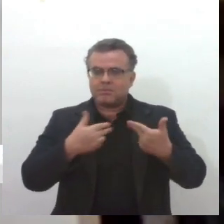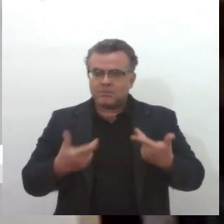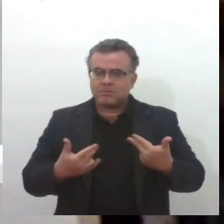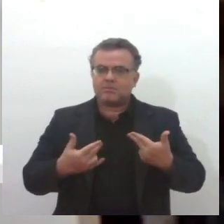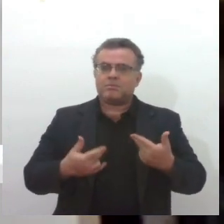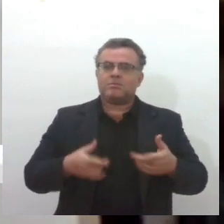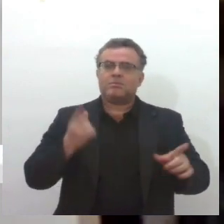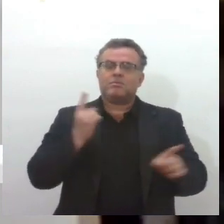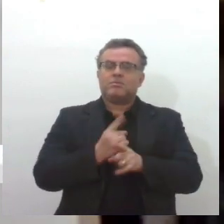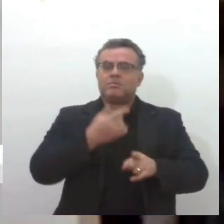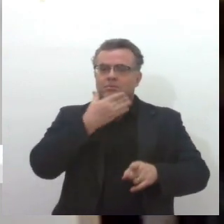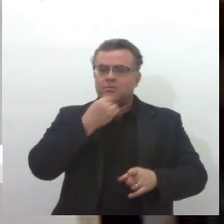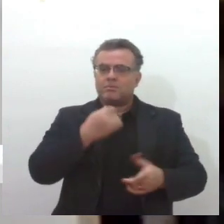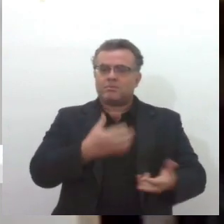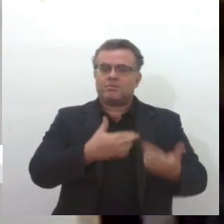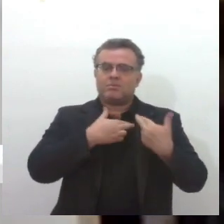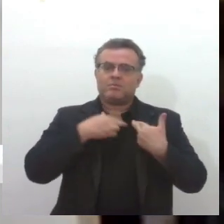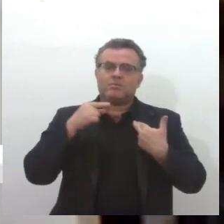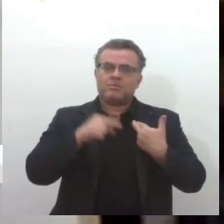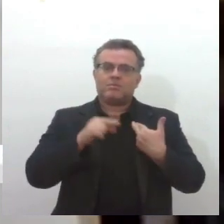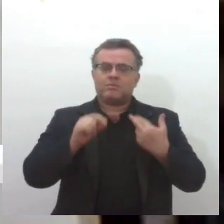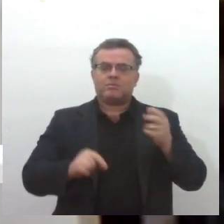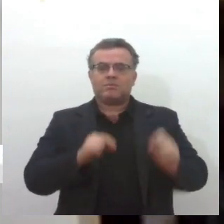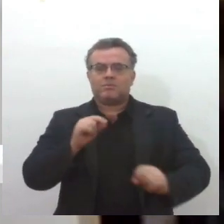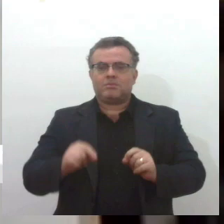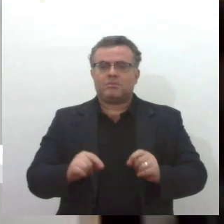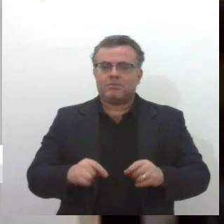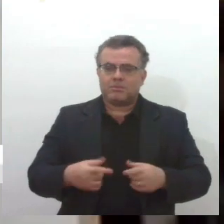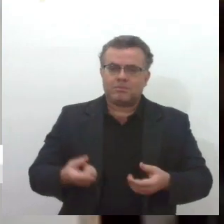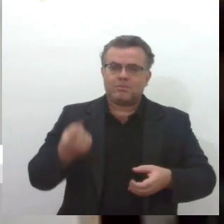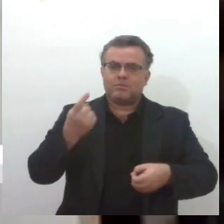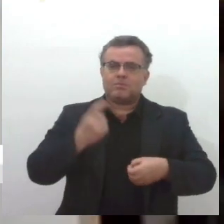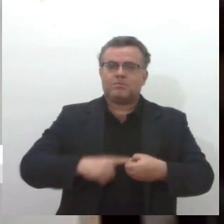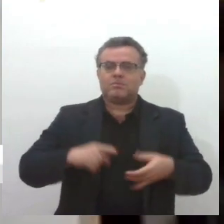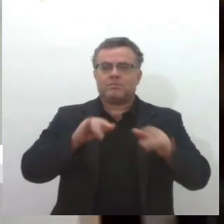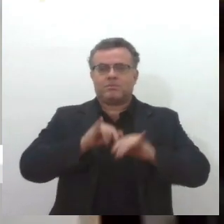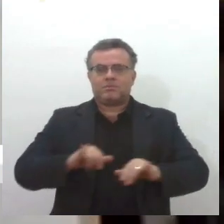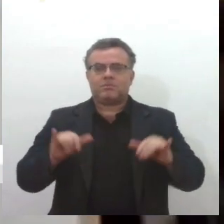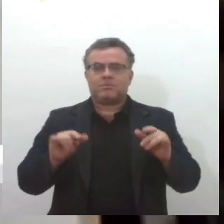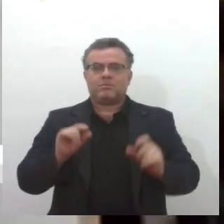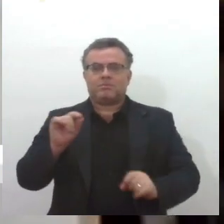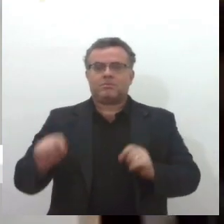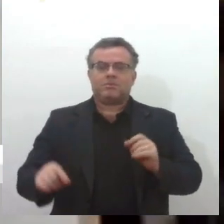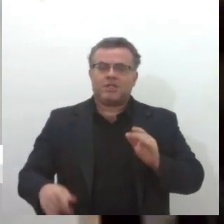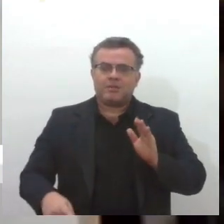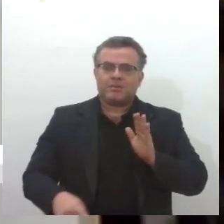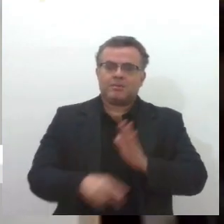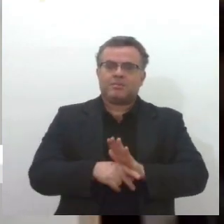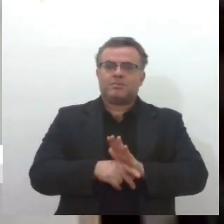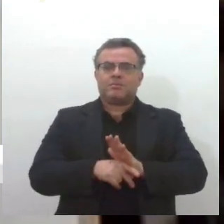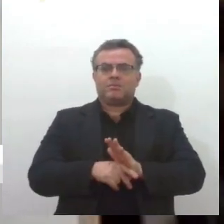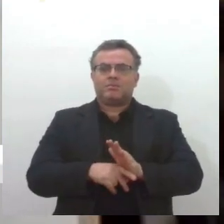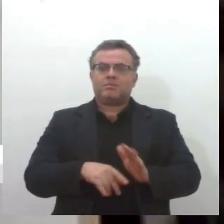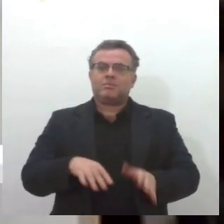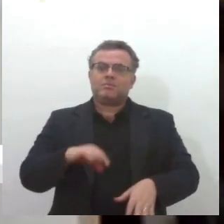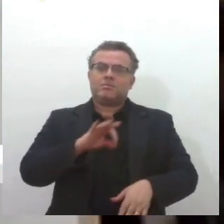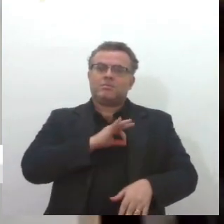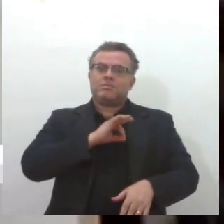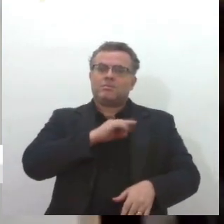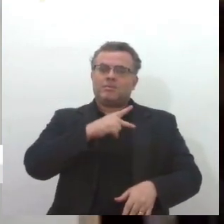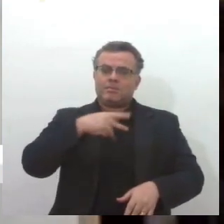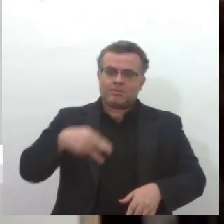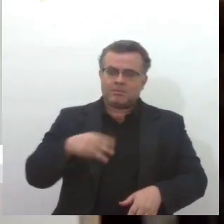um homem no comando, então, assim, eu volto a dizer que isso não é uma especificidade do militarismo, nossa